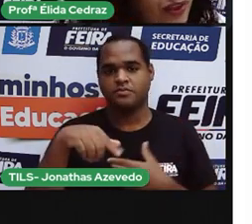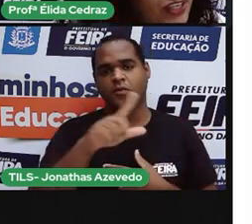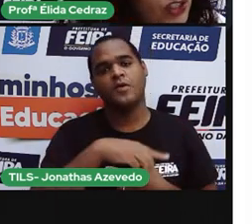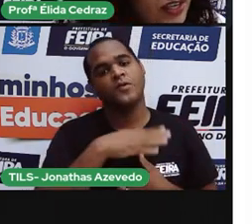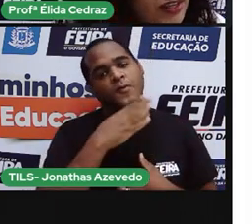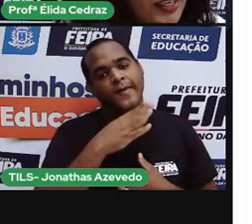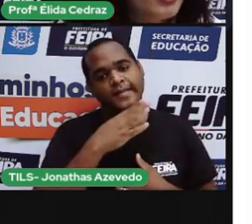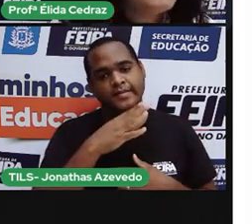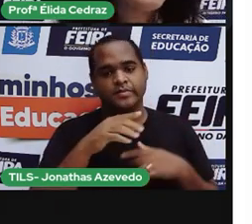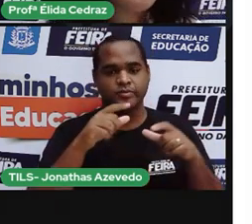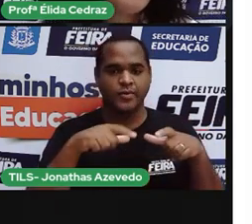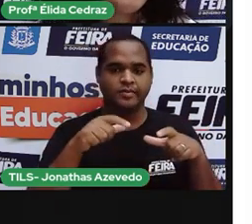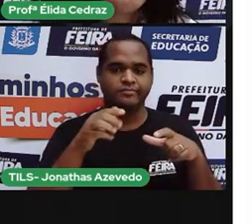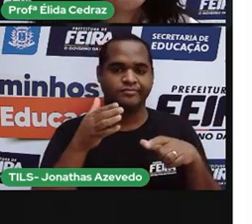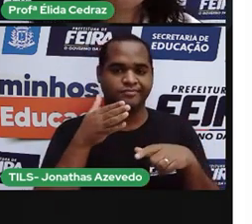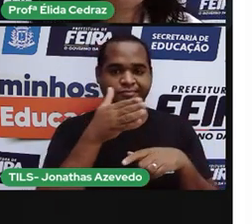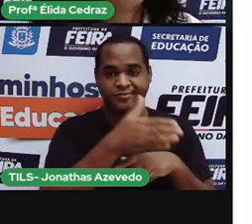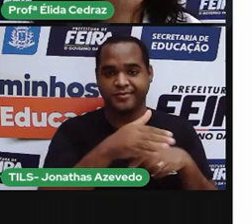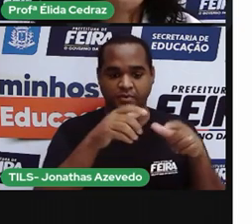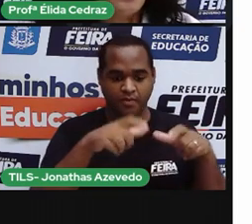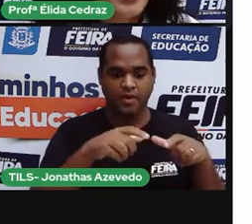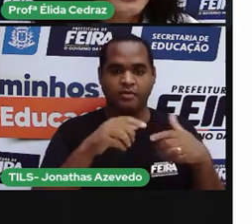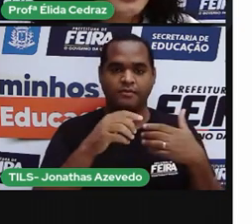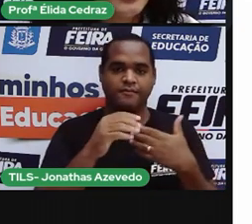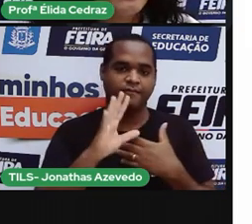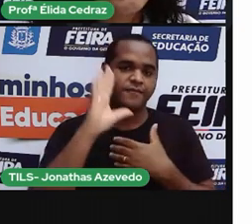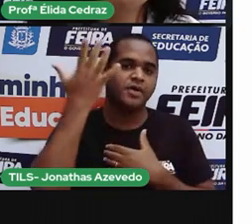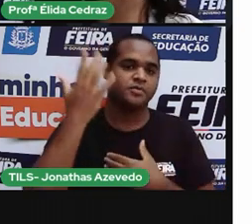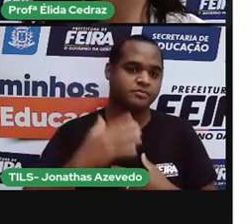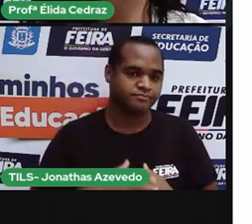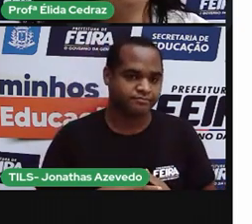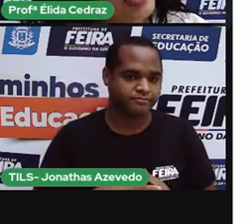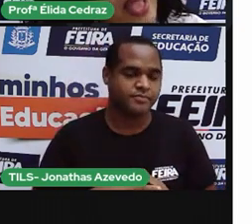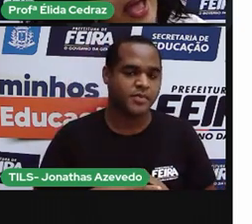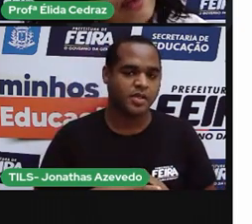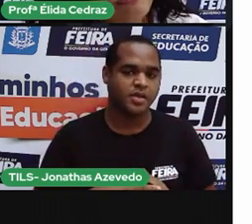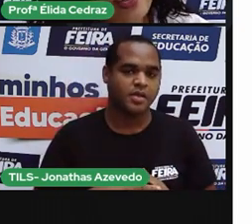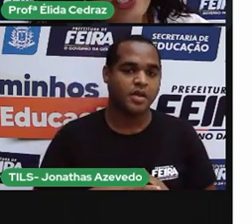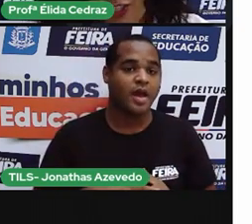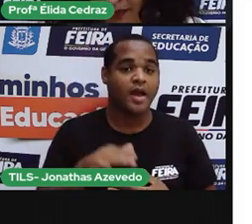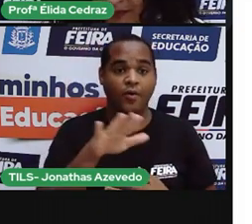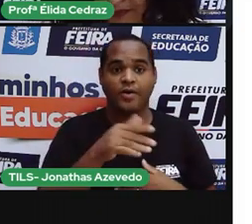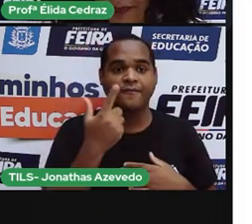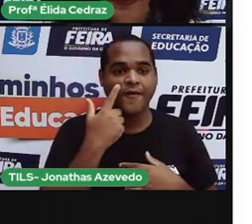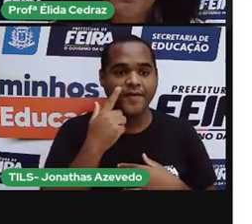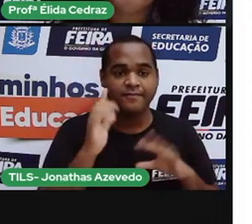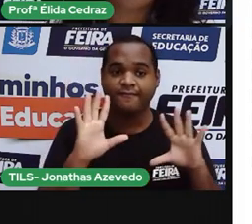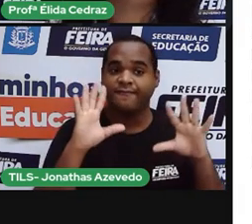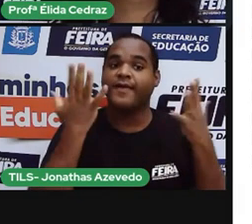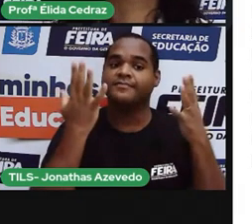à festa. E agora vocês vão conhecer a festa.